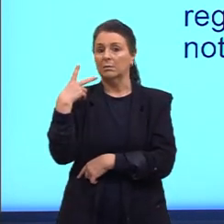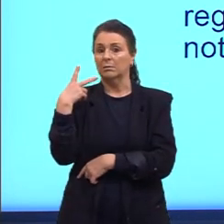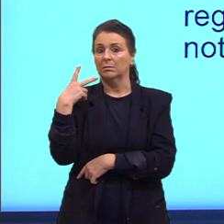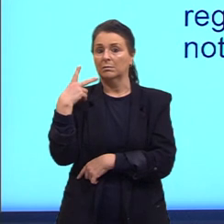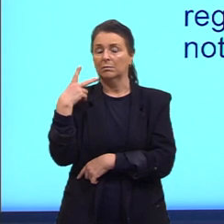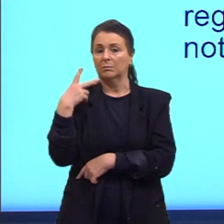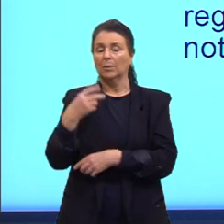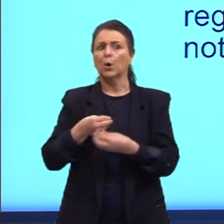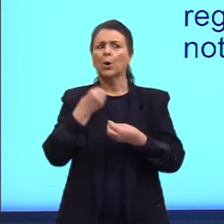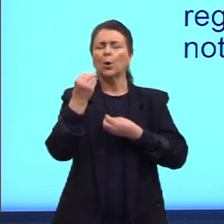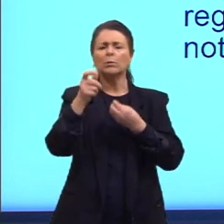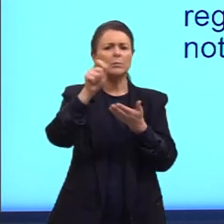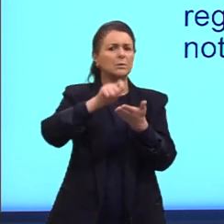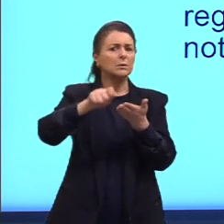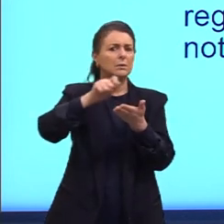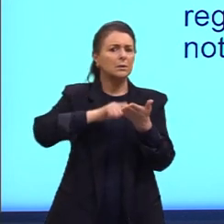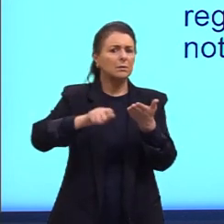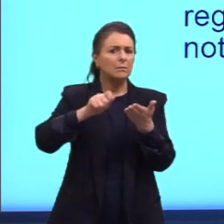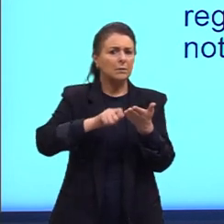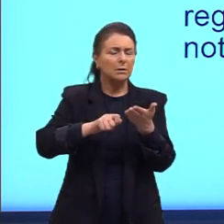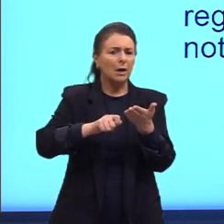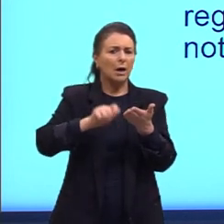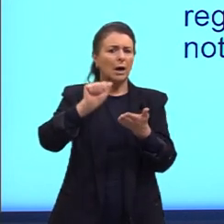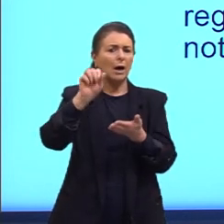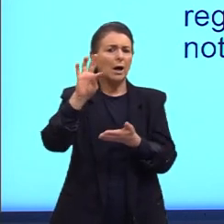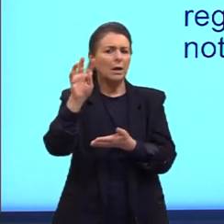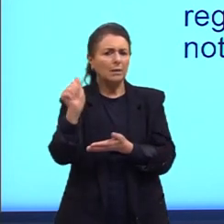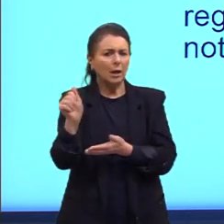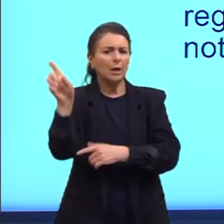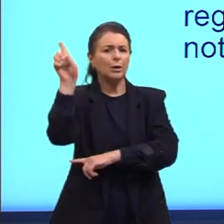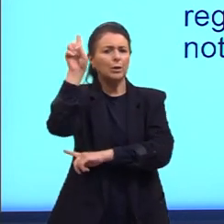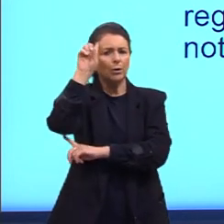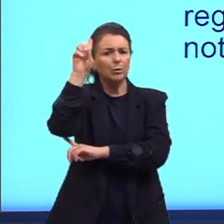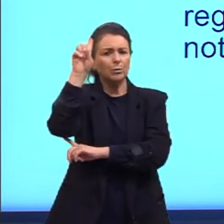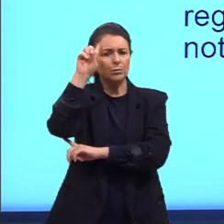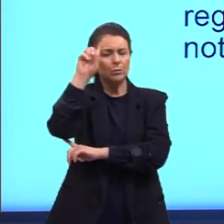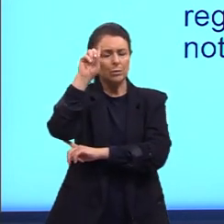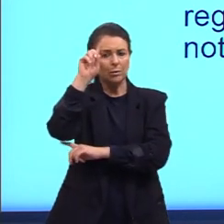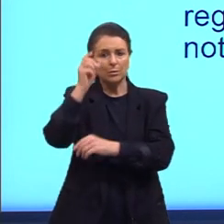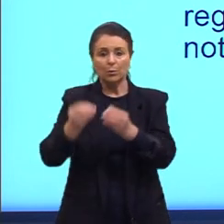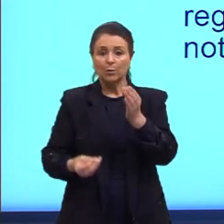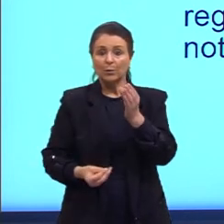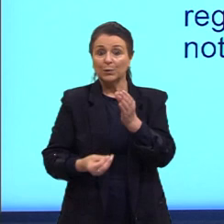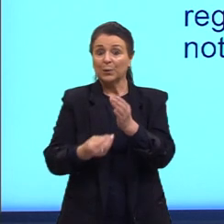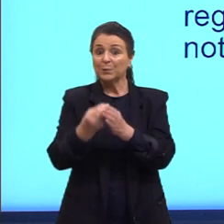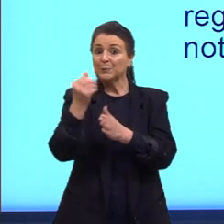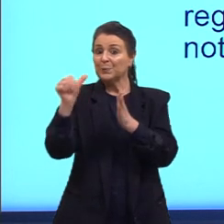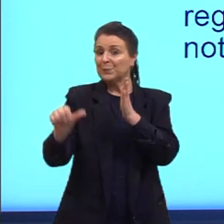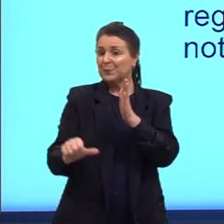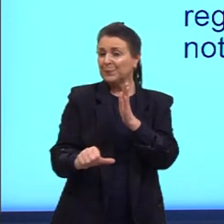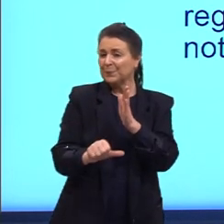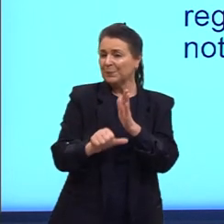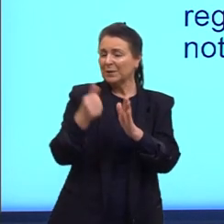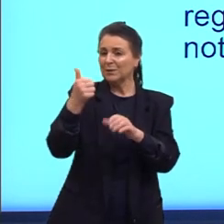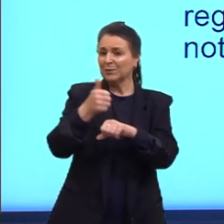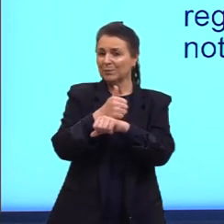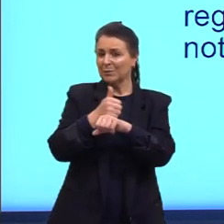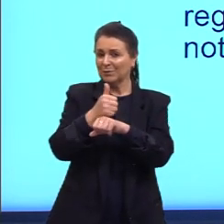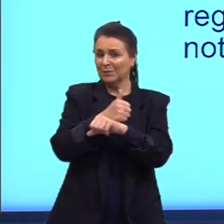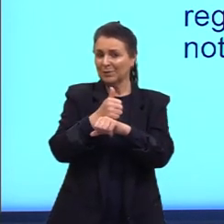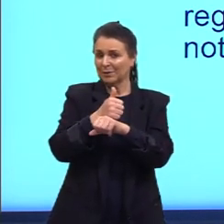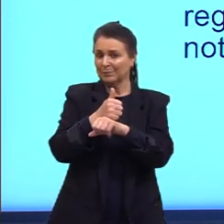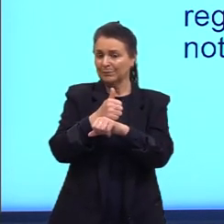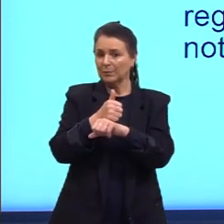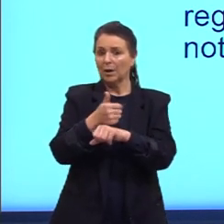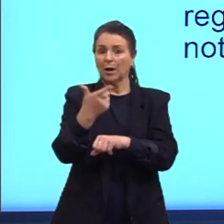escrever a acta diurna, surgiram os primeiros profissionais do jornalismo do mundo, que na época ainda